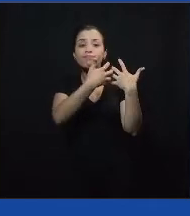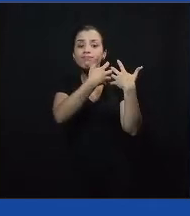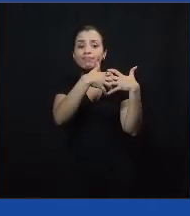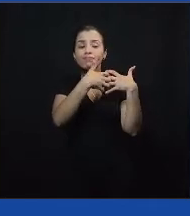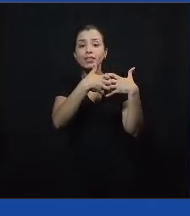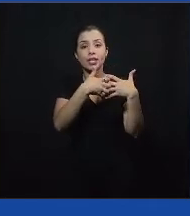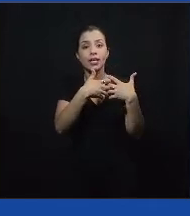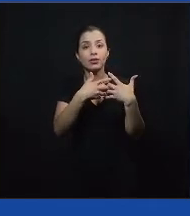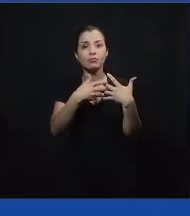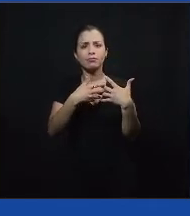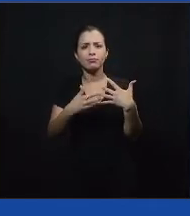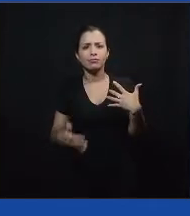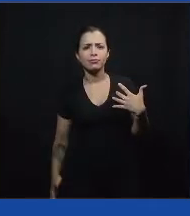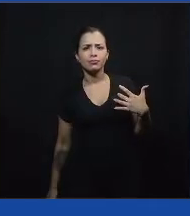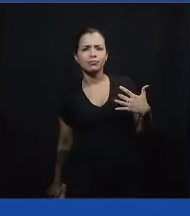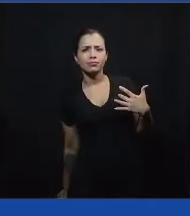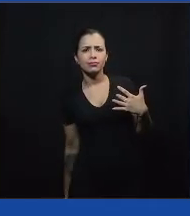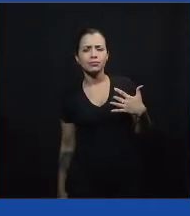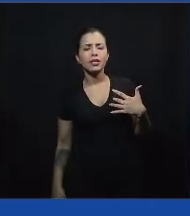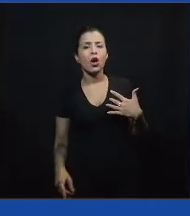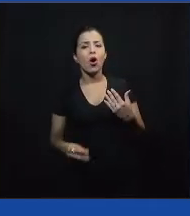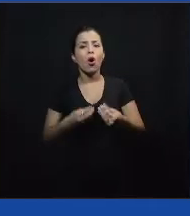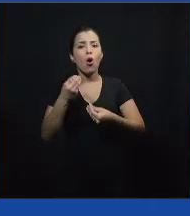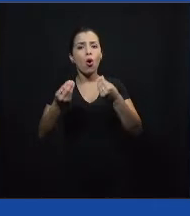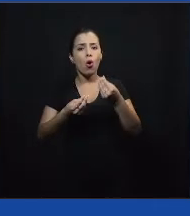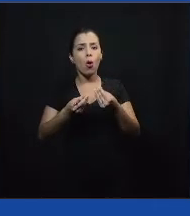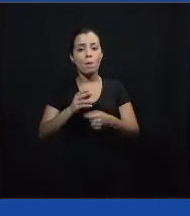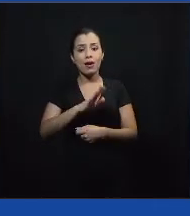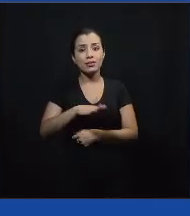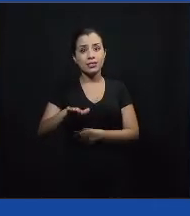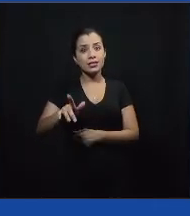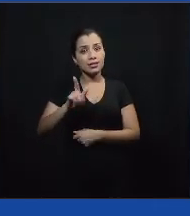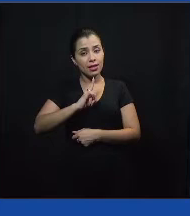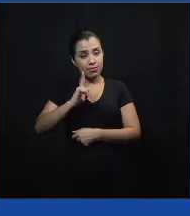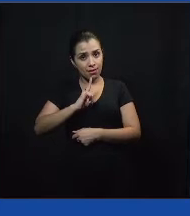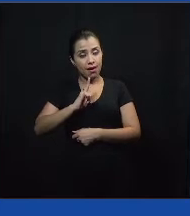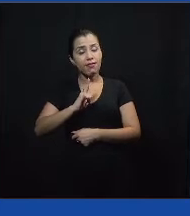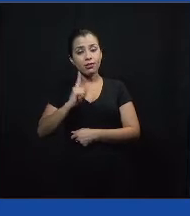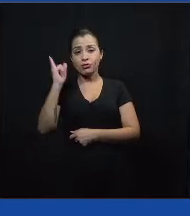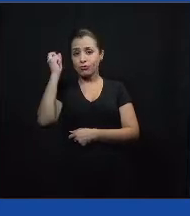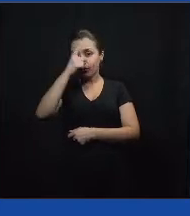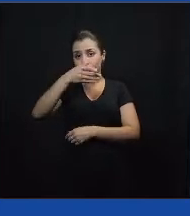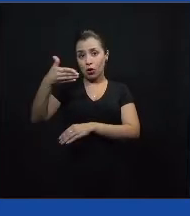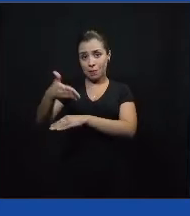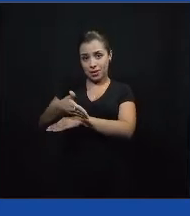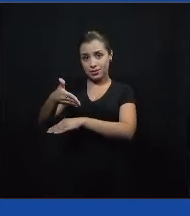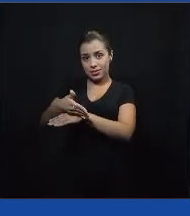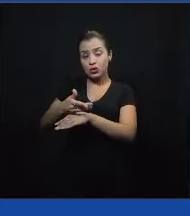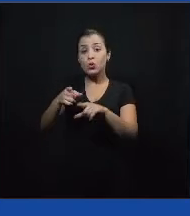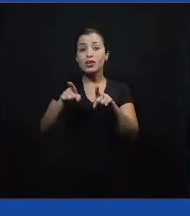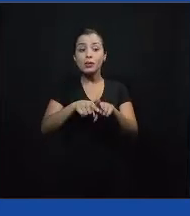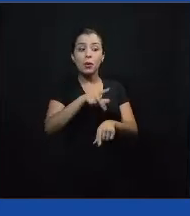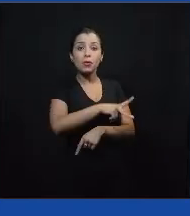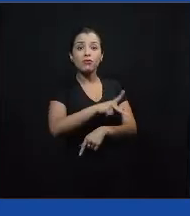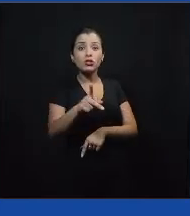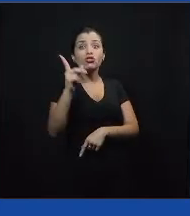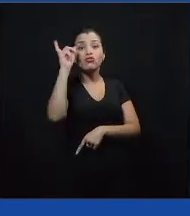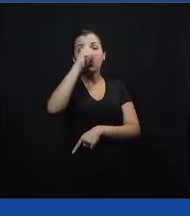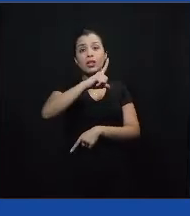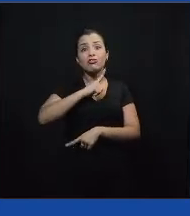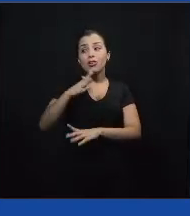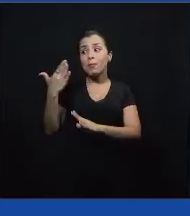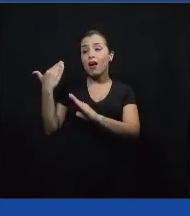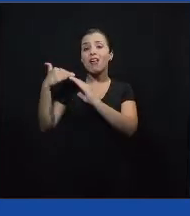que essas crianças têm de acesso como também na dificuldade que os professores têm para enviar isso. Então, eu acho que a gente tem